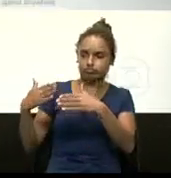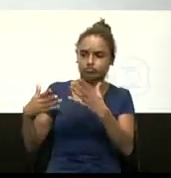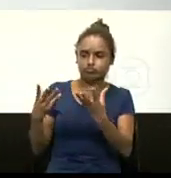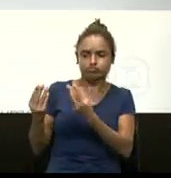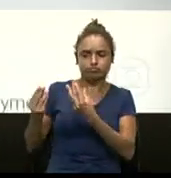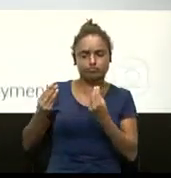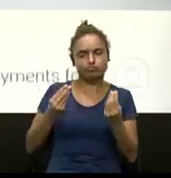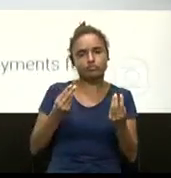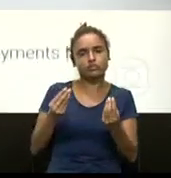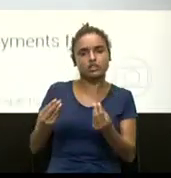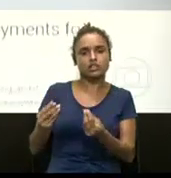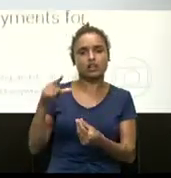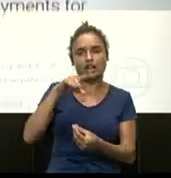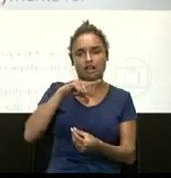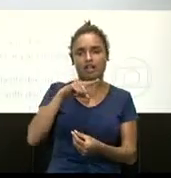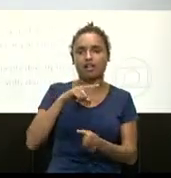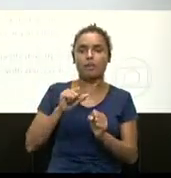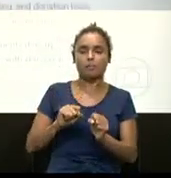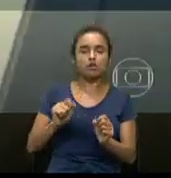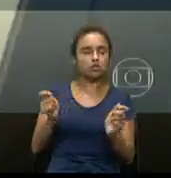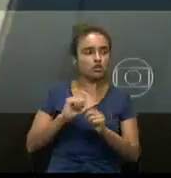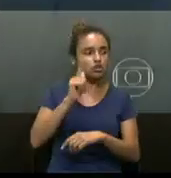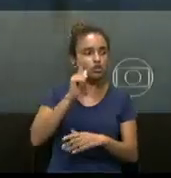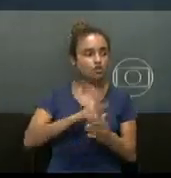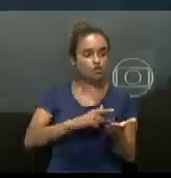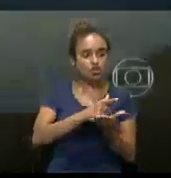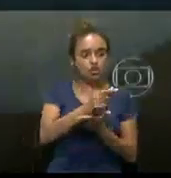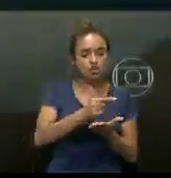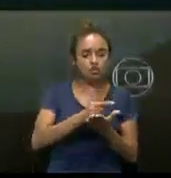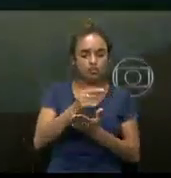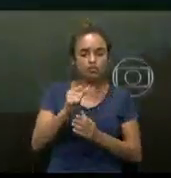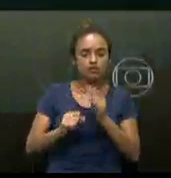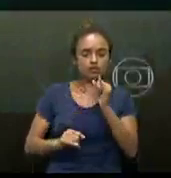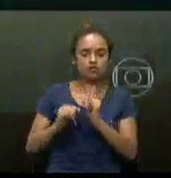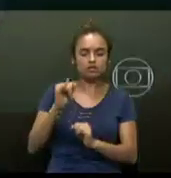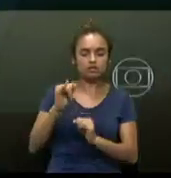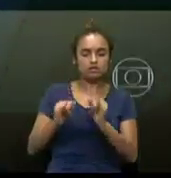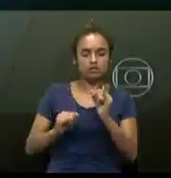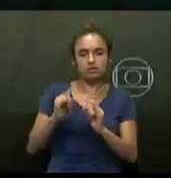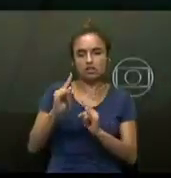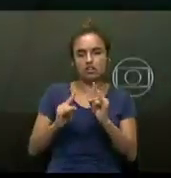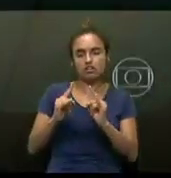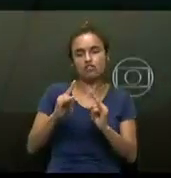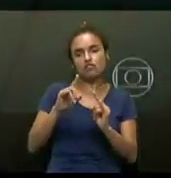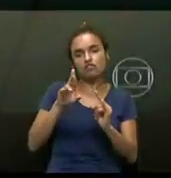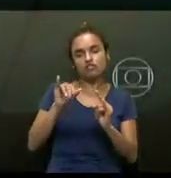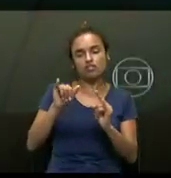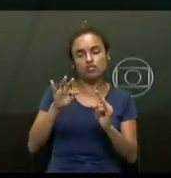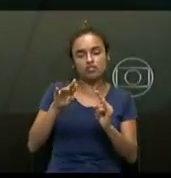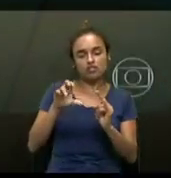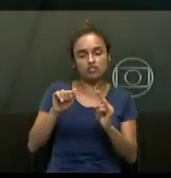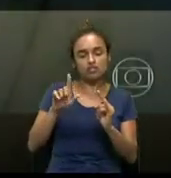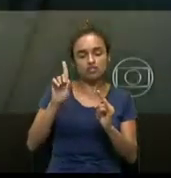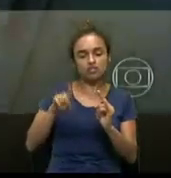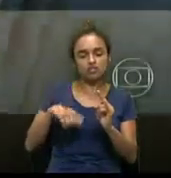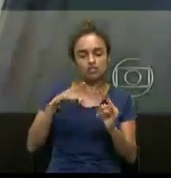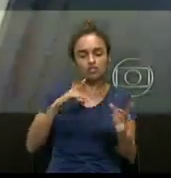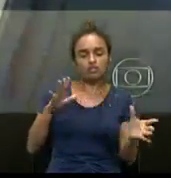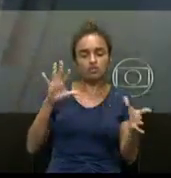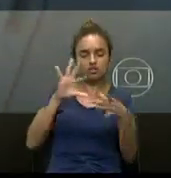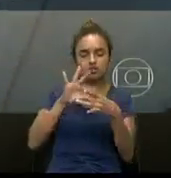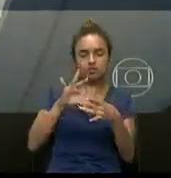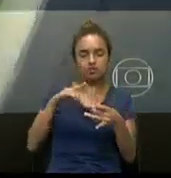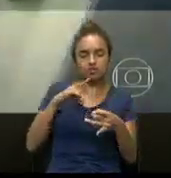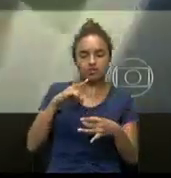sistema financeiro já percebeu que não vai conseguir impedir as transações virtuais. O jeito, então, foi se unir a elas. A